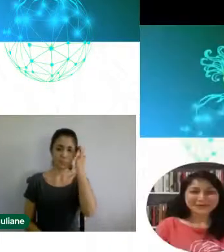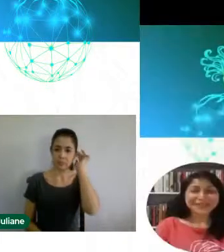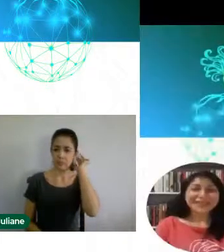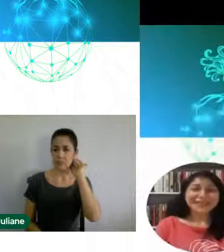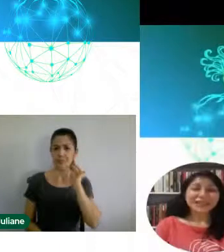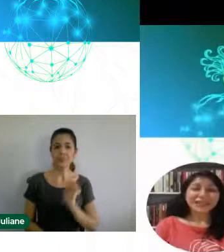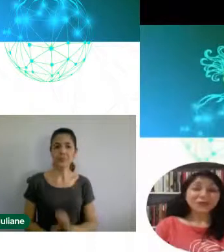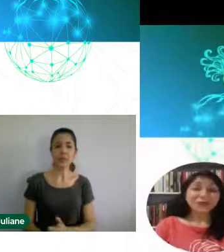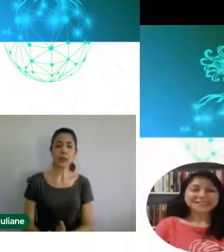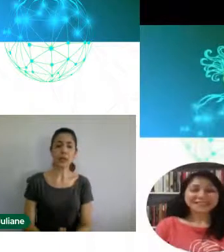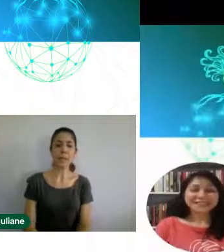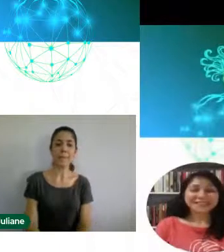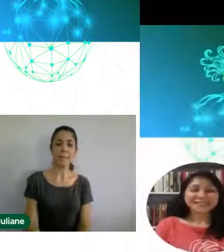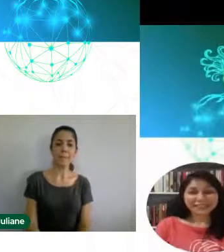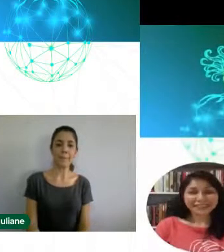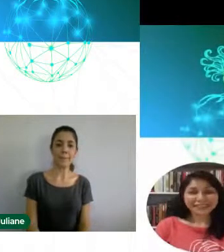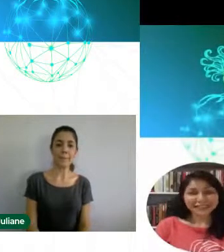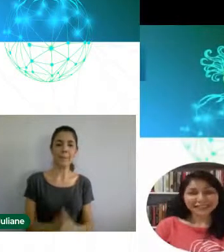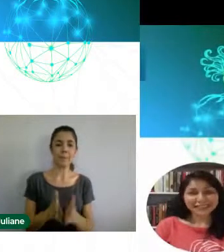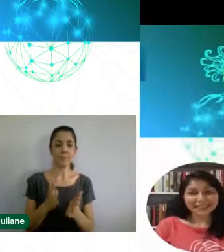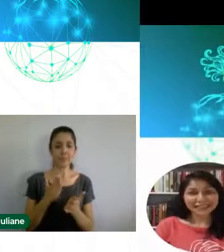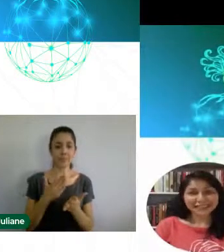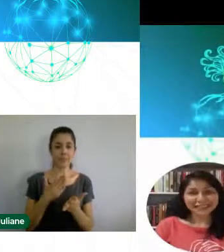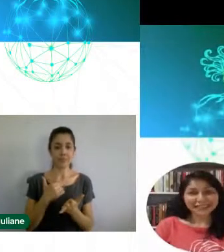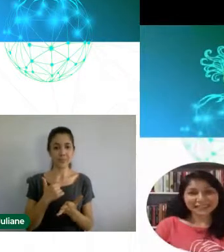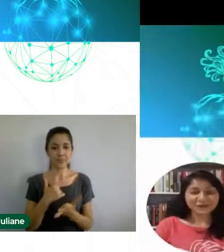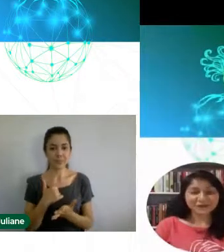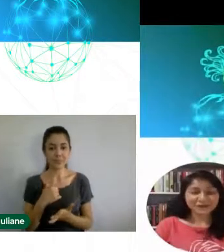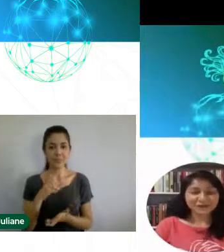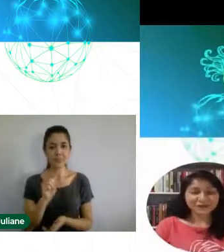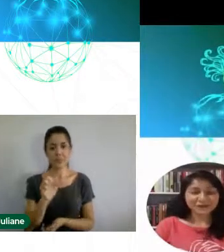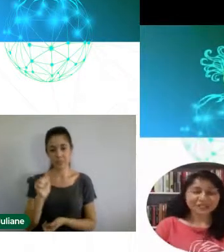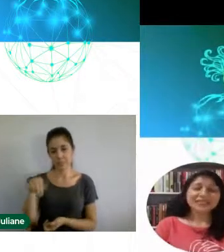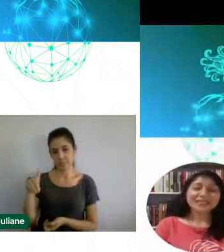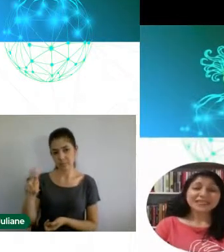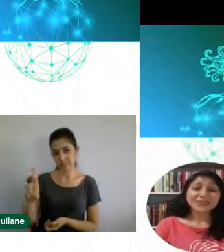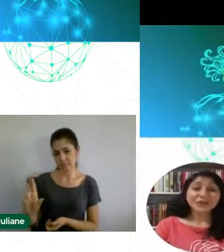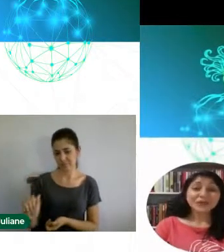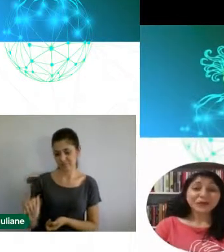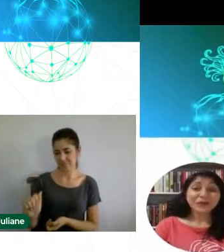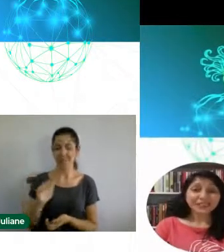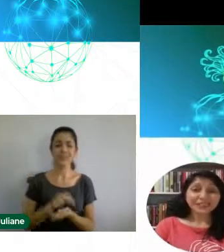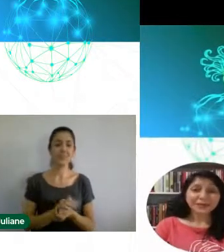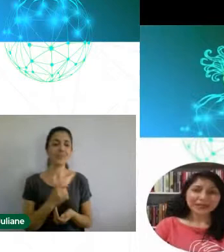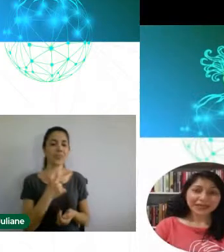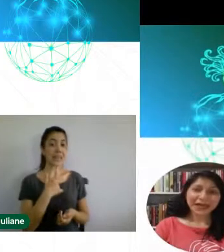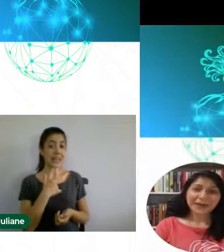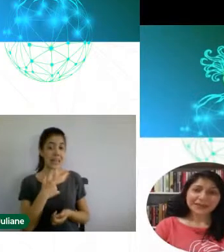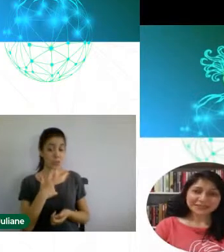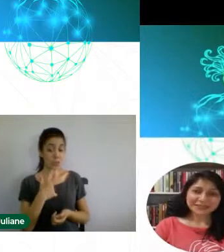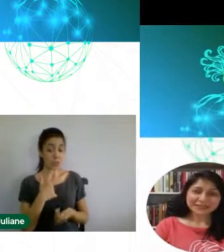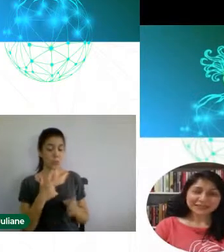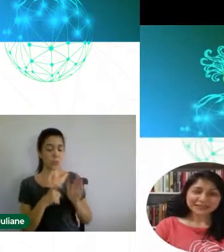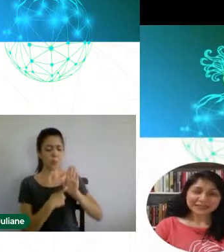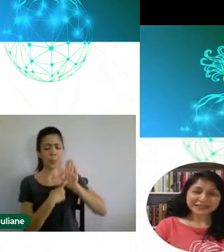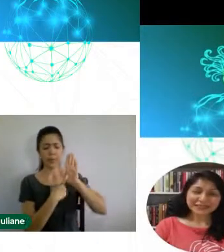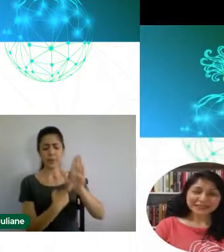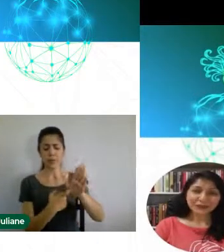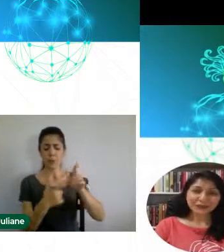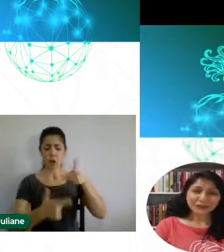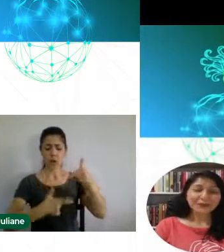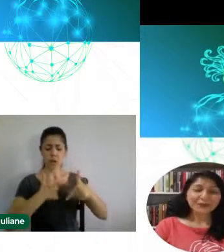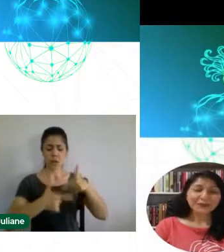Eu me chamo Sandra Lílian Silveira Agroi. Estou aqui para apresentar o trabalho